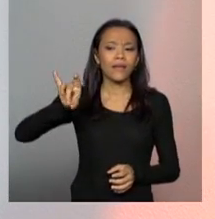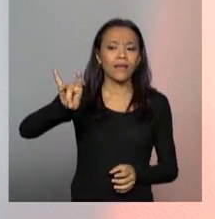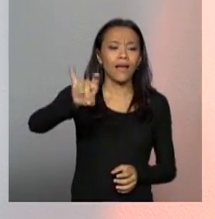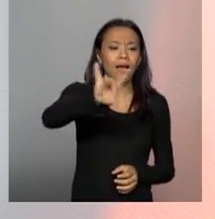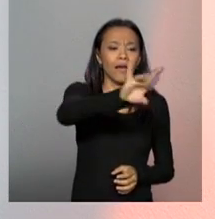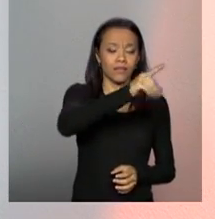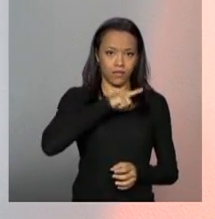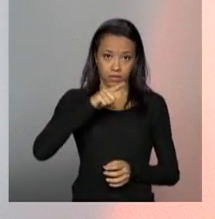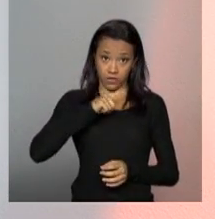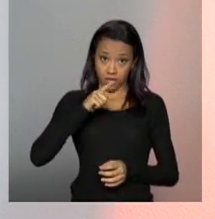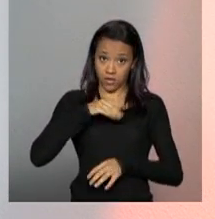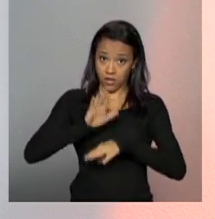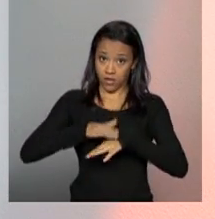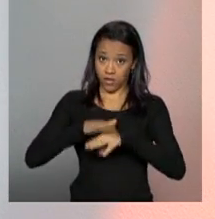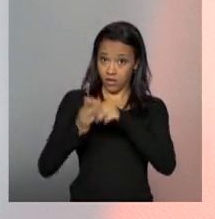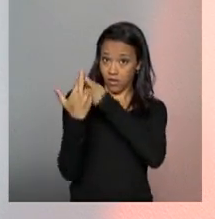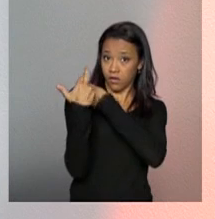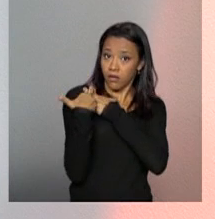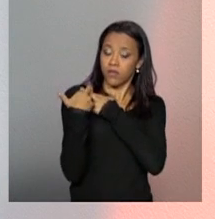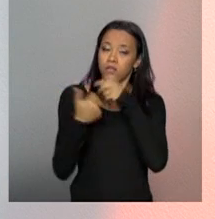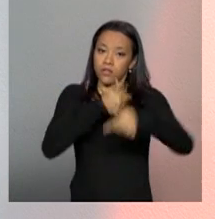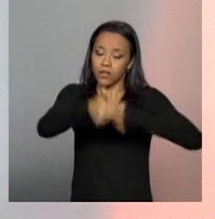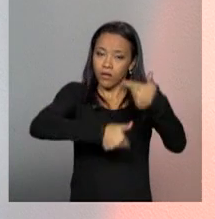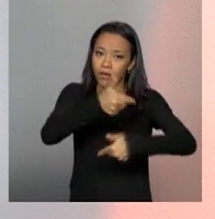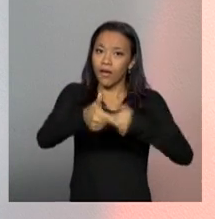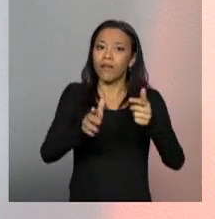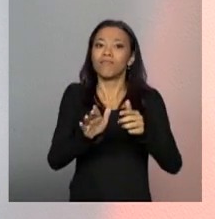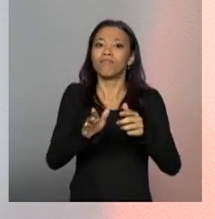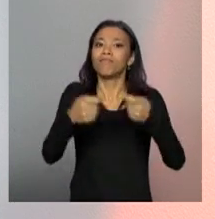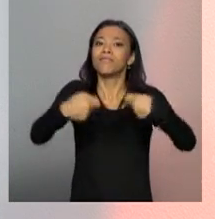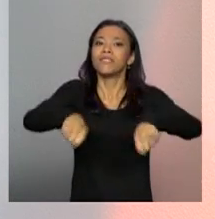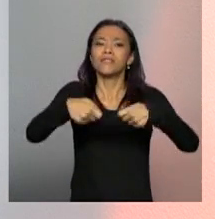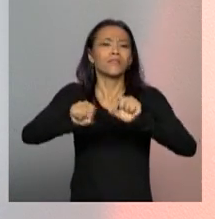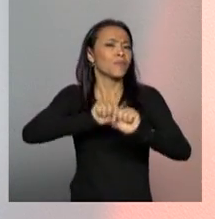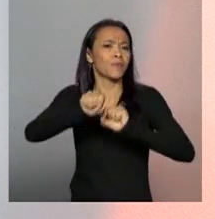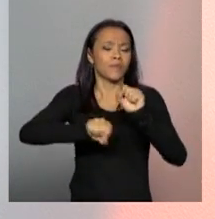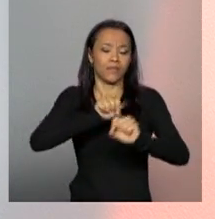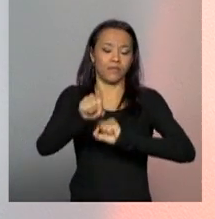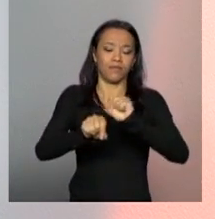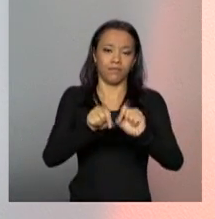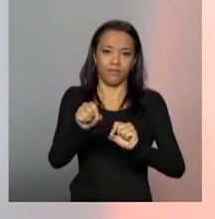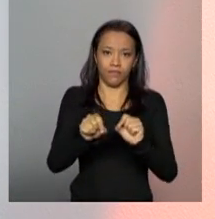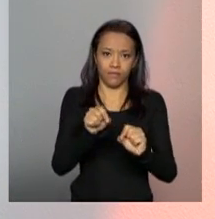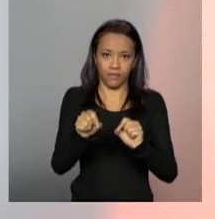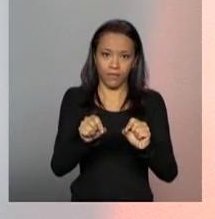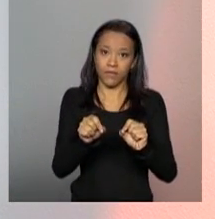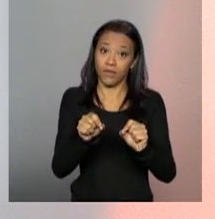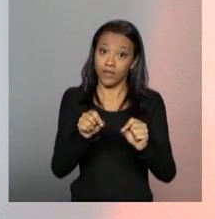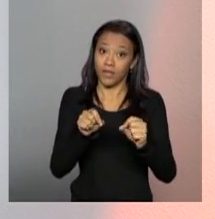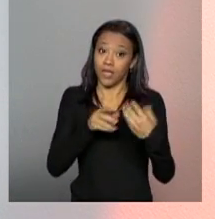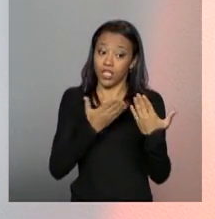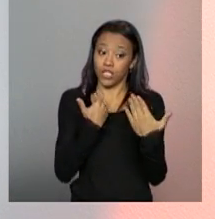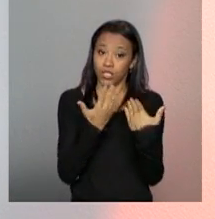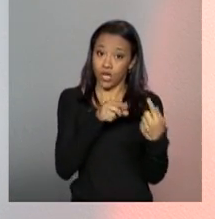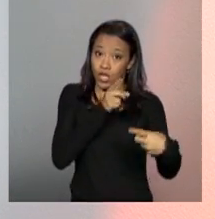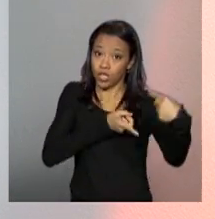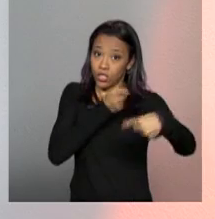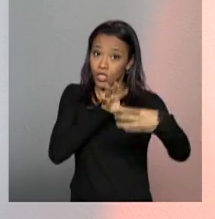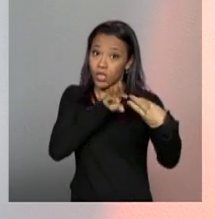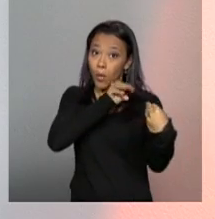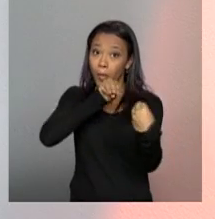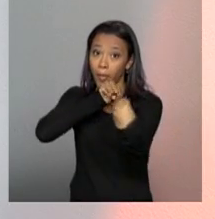a ser cumprido, muitas das vezes é preciso que haja o diálogo entre esses entes e